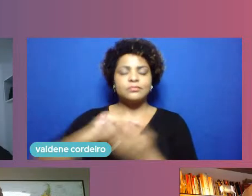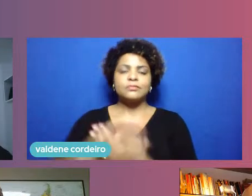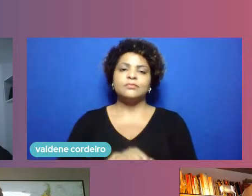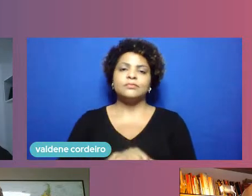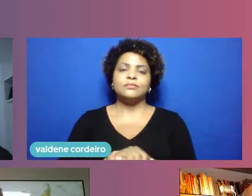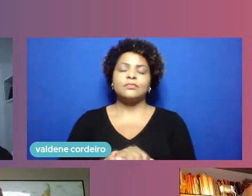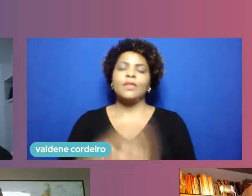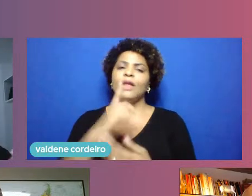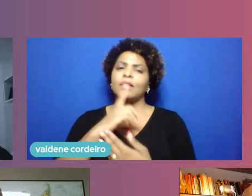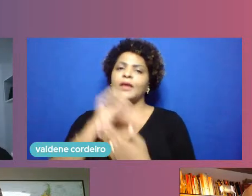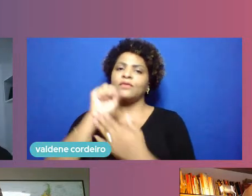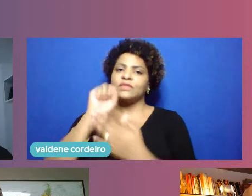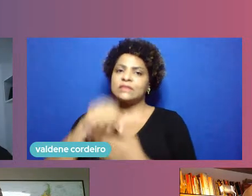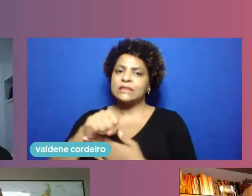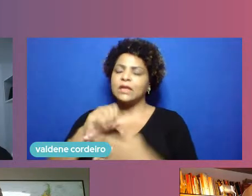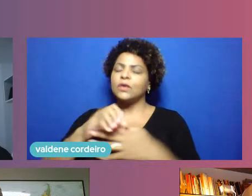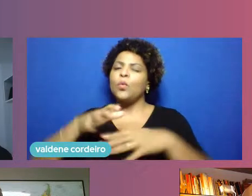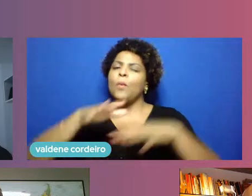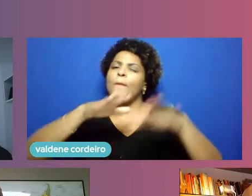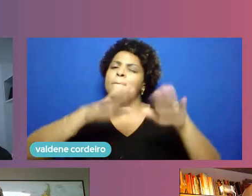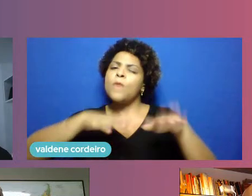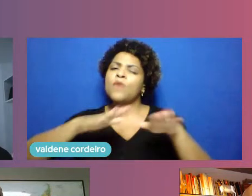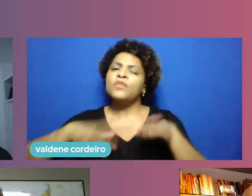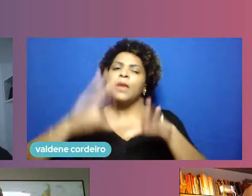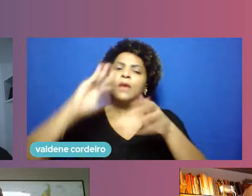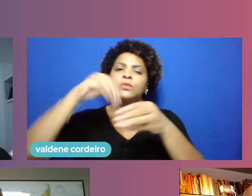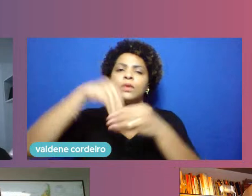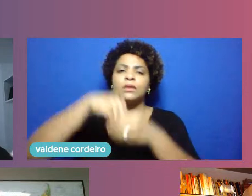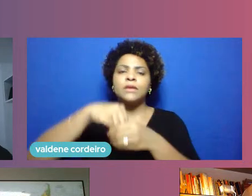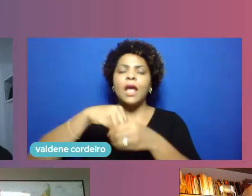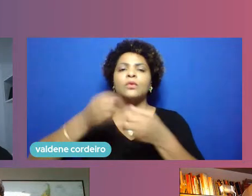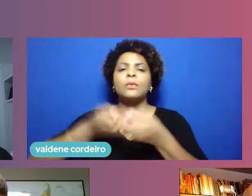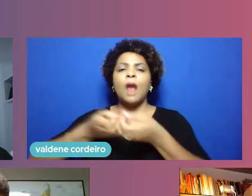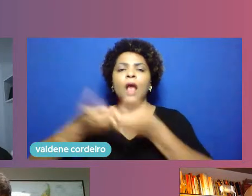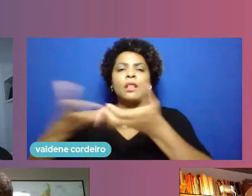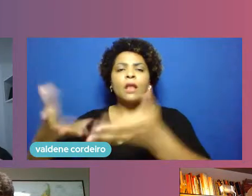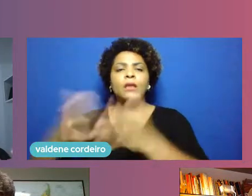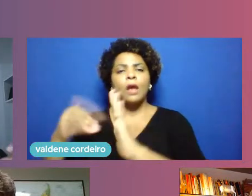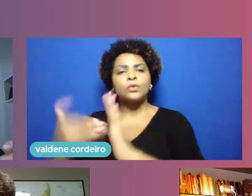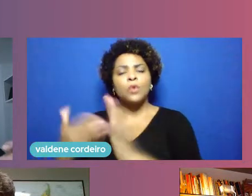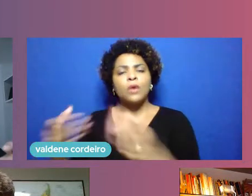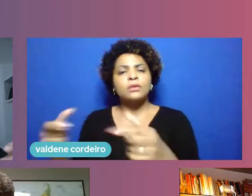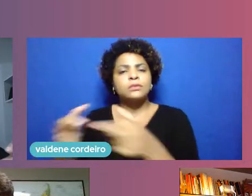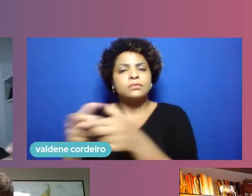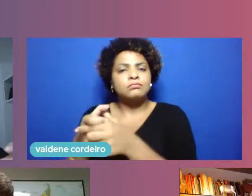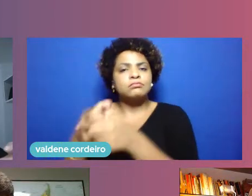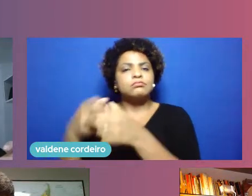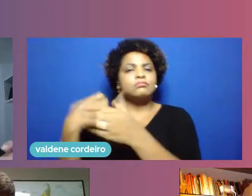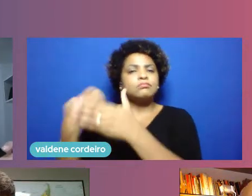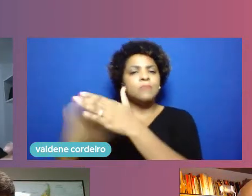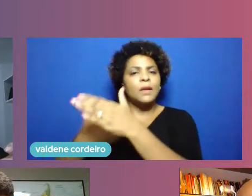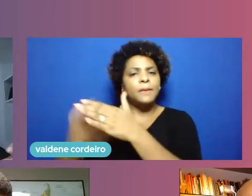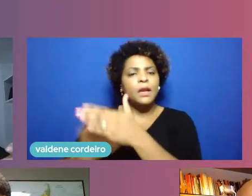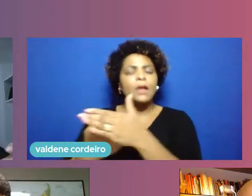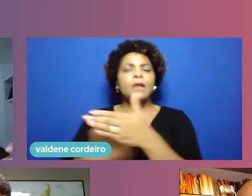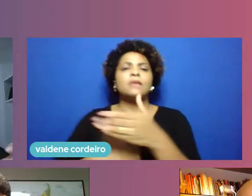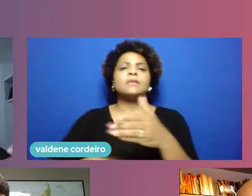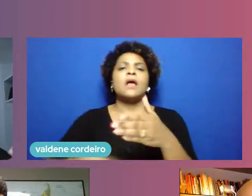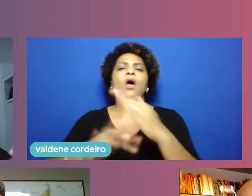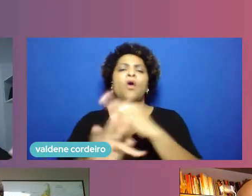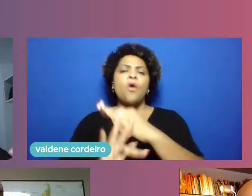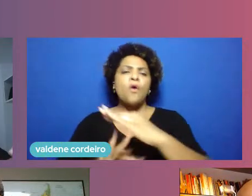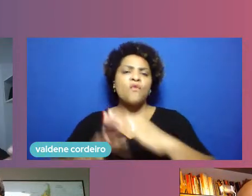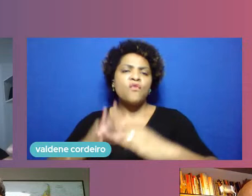assim, mutirão interno para atendê-los a todos, até renegociação com fornecedores, com tudo que deu aquela